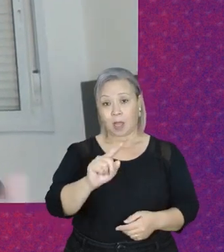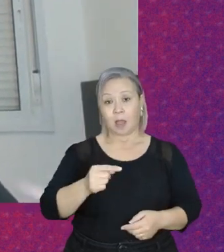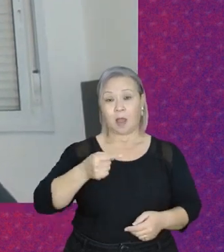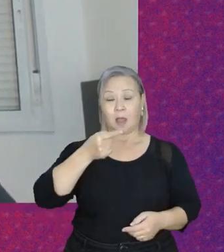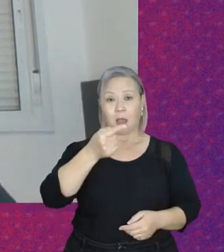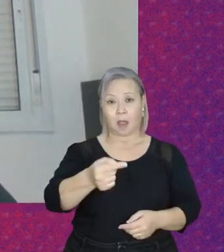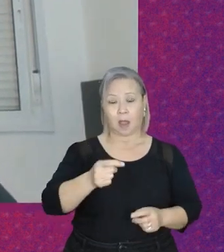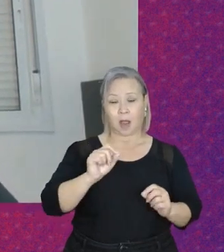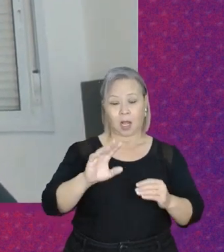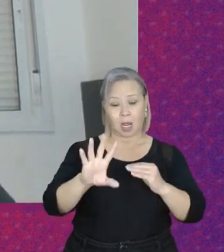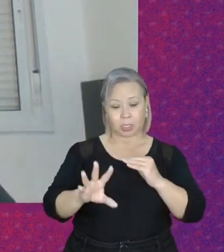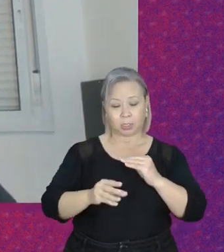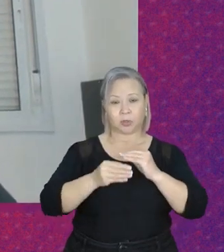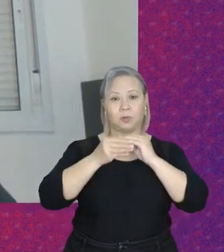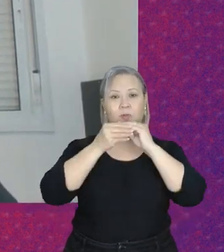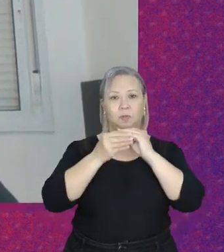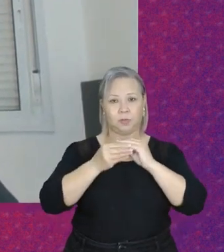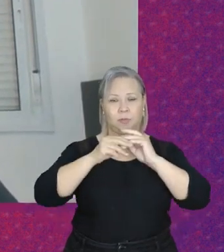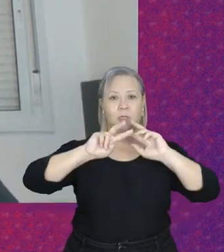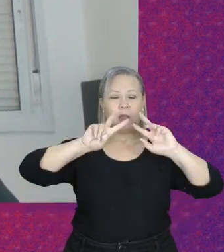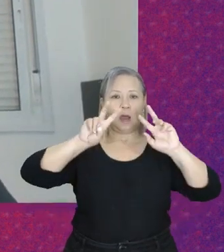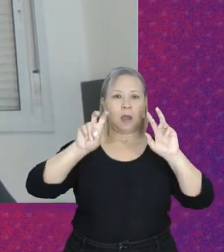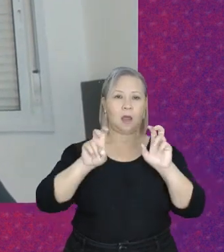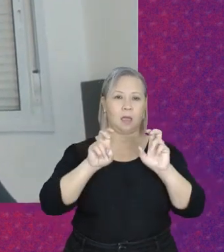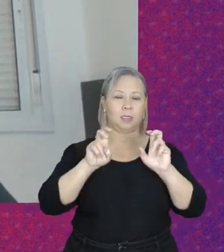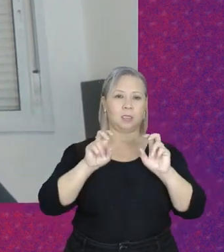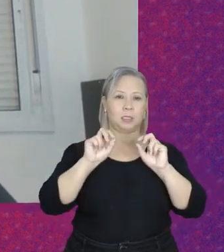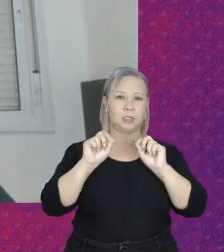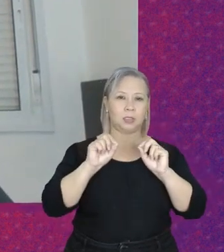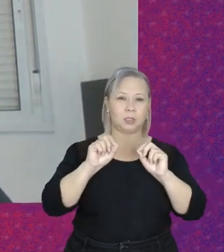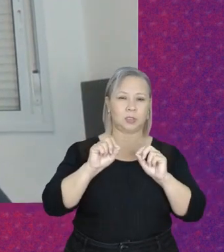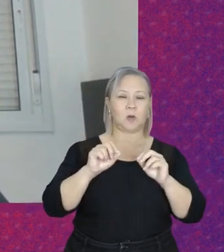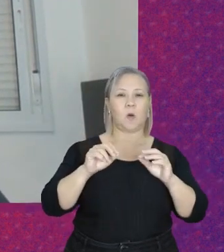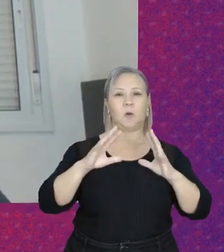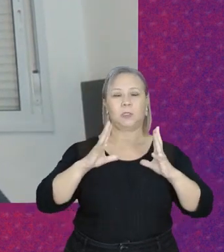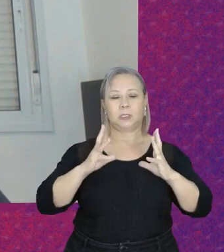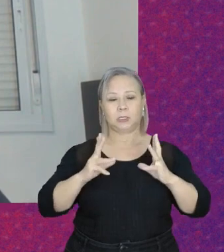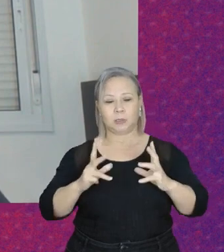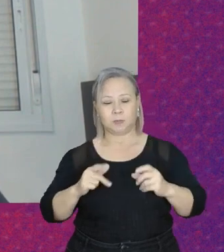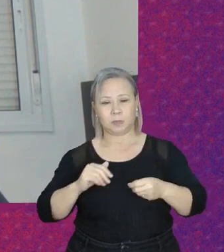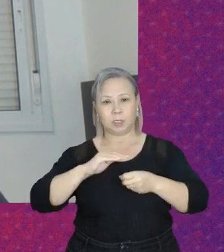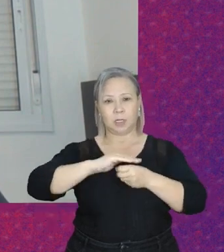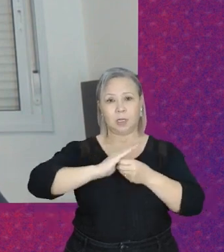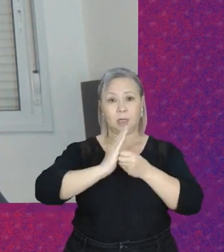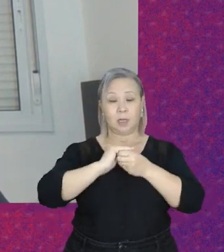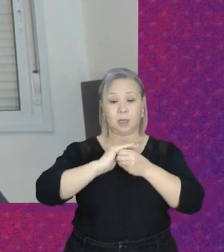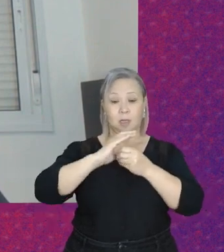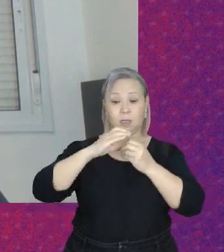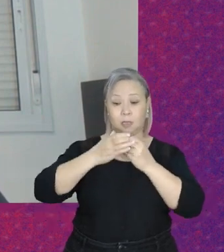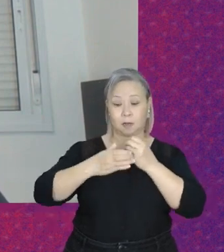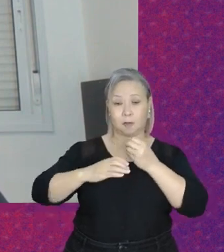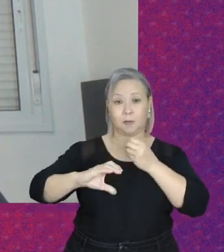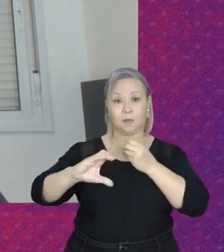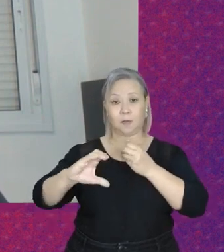complementar as questões de saneamento básico, as questões